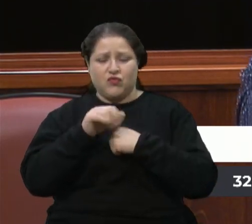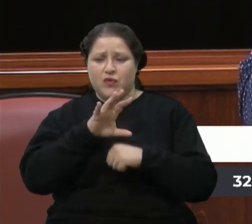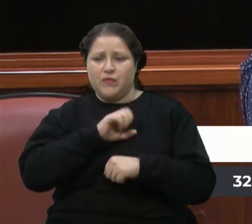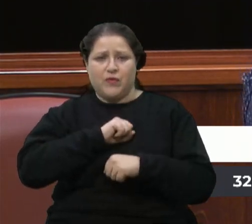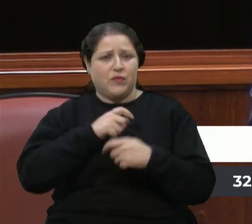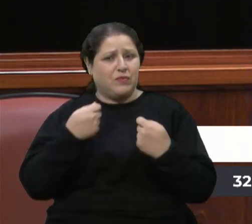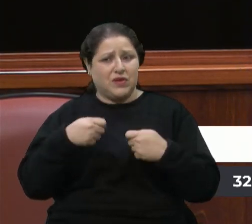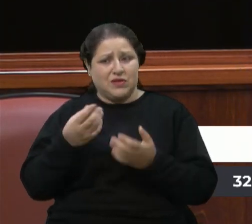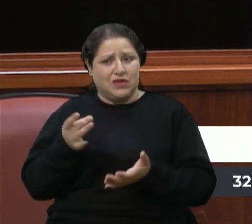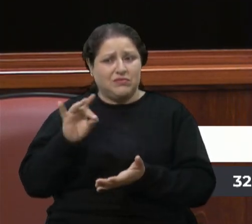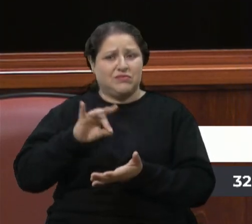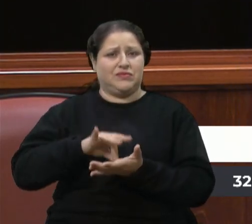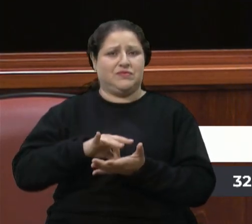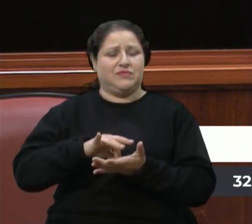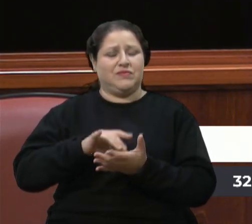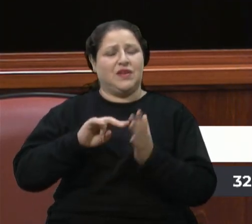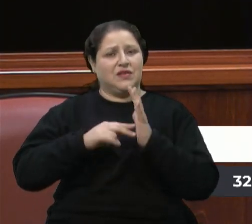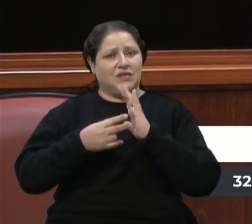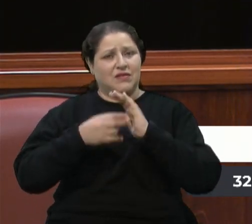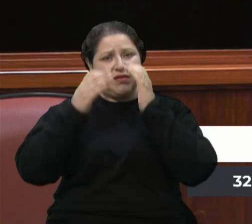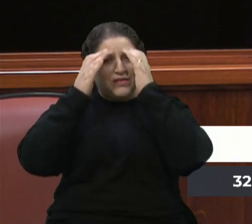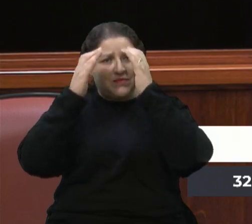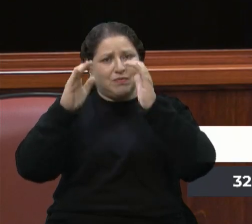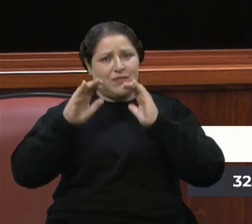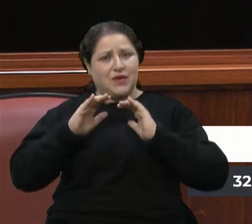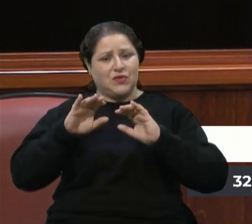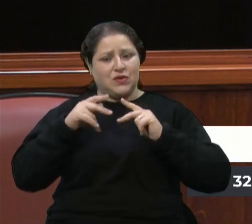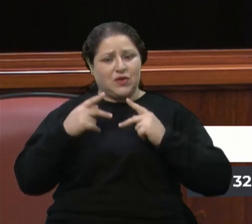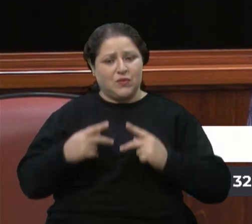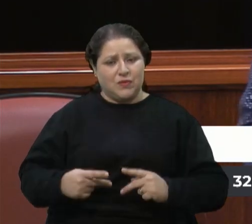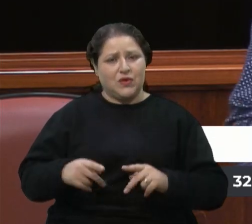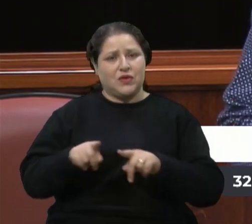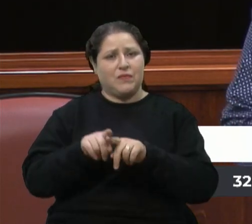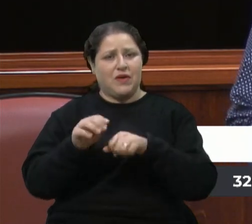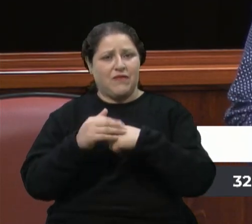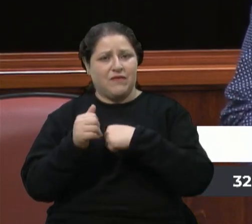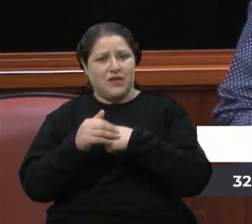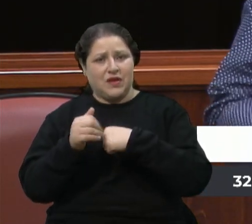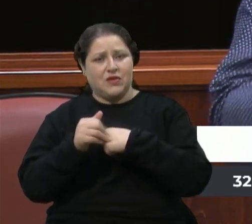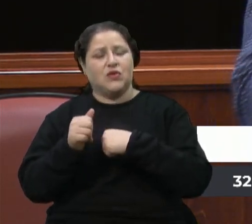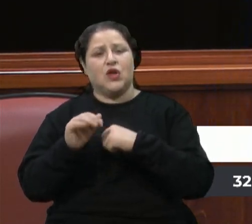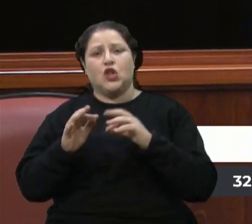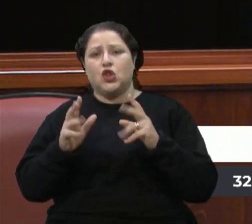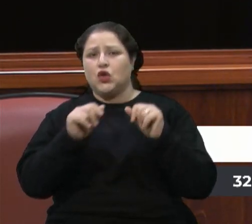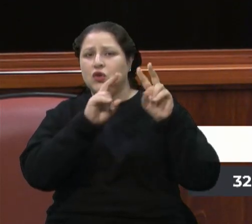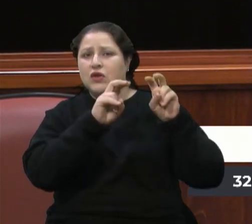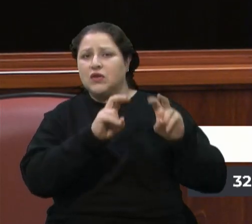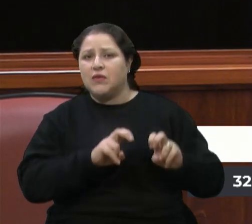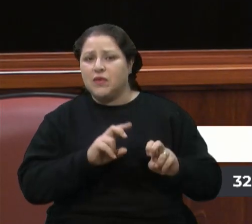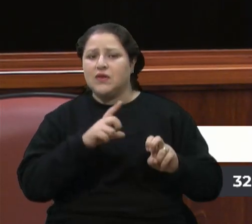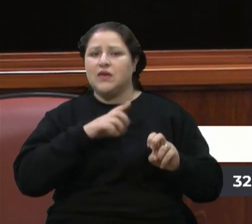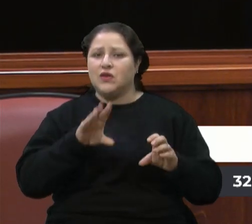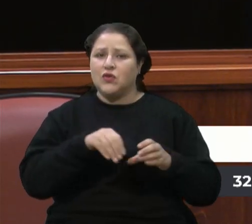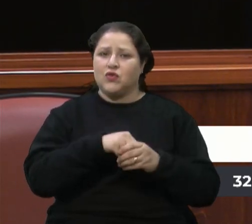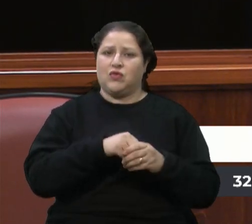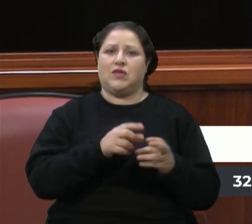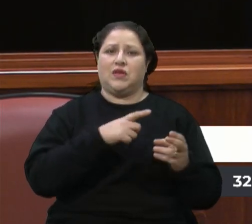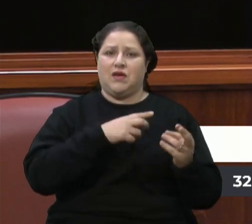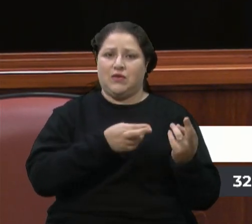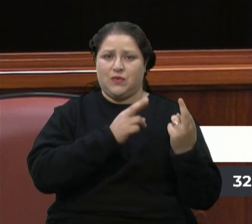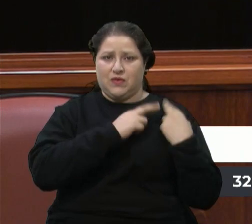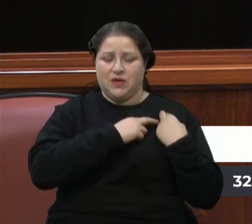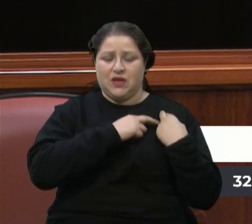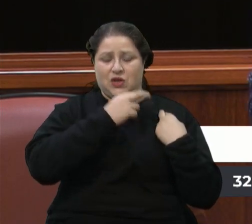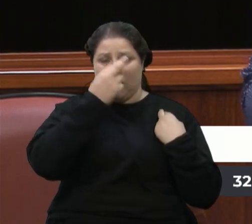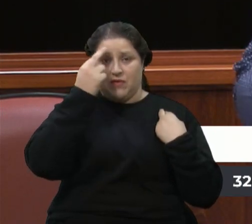gente está falando essencialmente de humanidade, de afeto, mas de todos os temas que permeiam, que vai na responsabilidade. O vereador Rafael